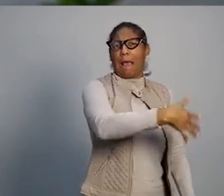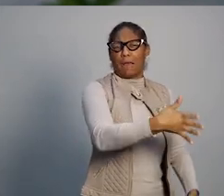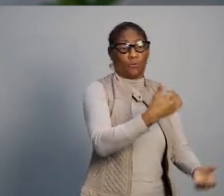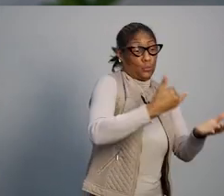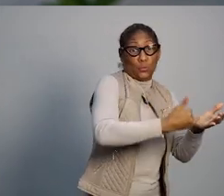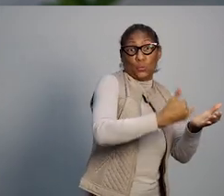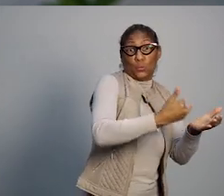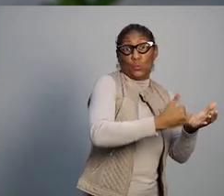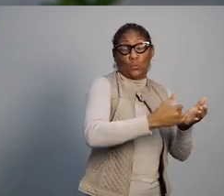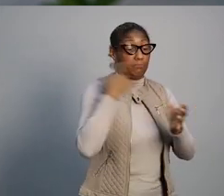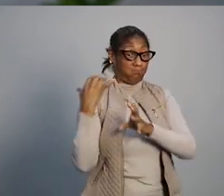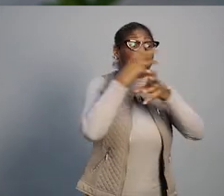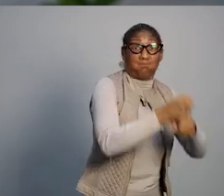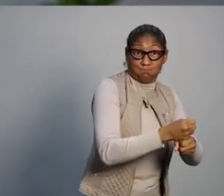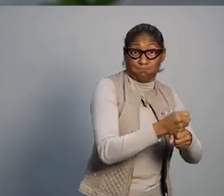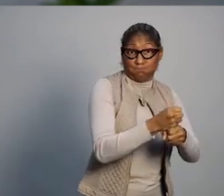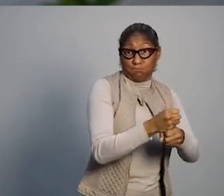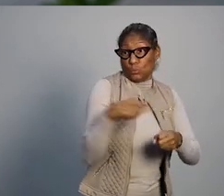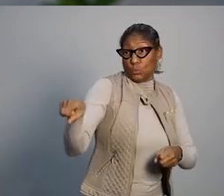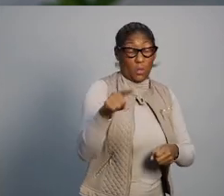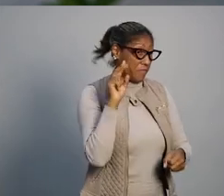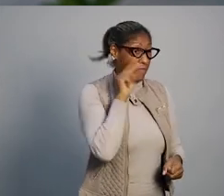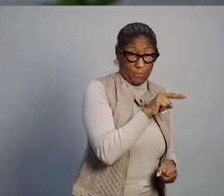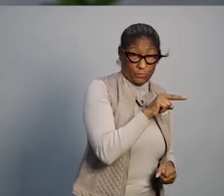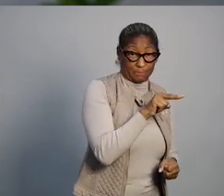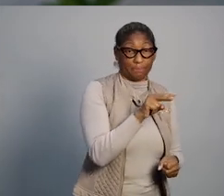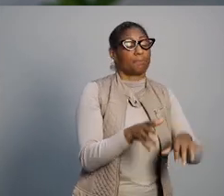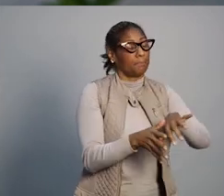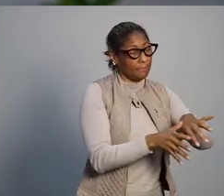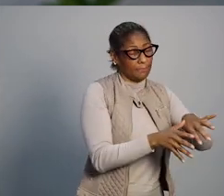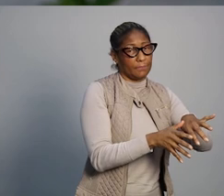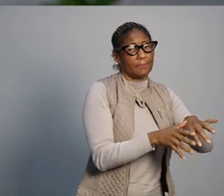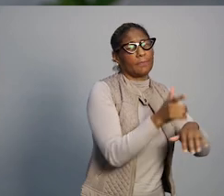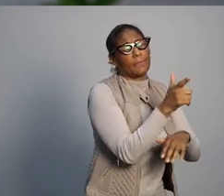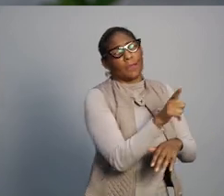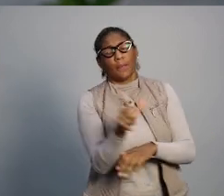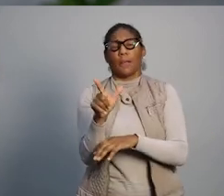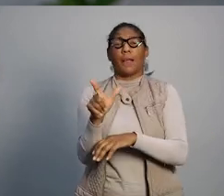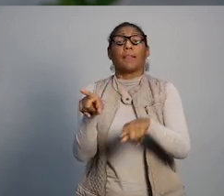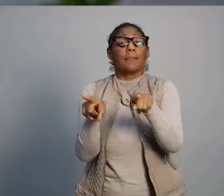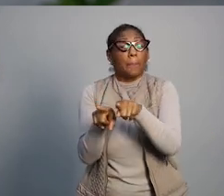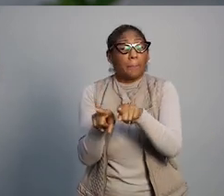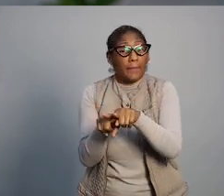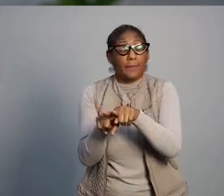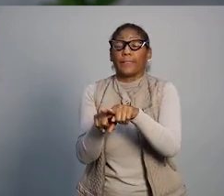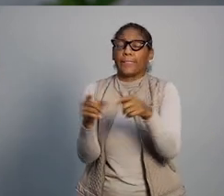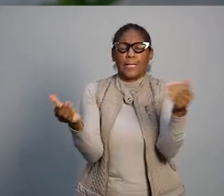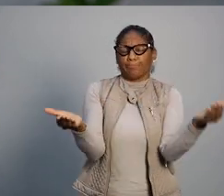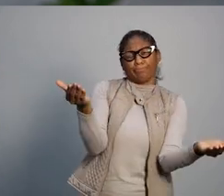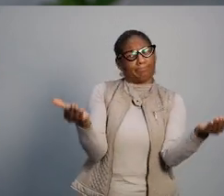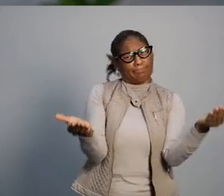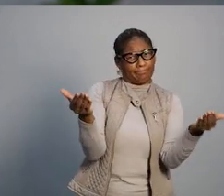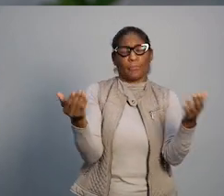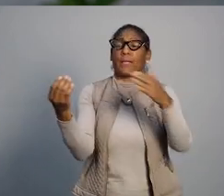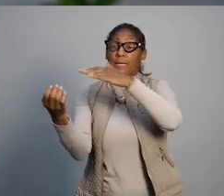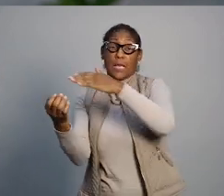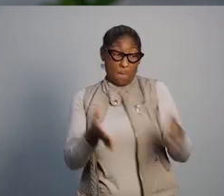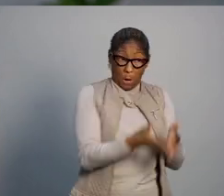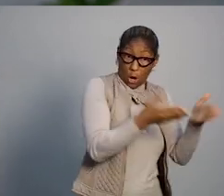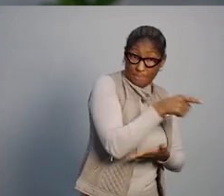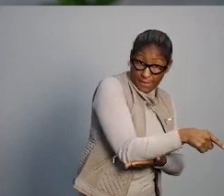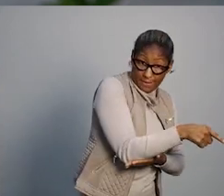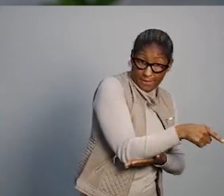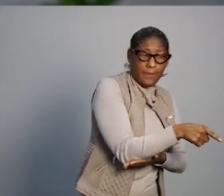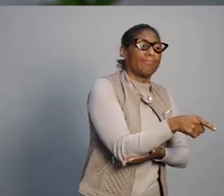vários outros serviços e produtos, a gente viu as alíquotas serem majoradas nos últimos anos. Há também uma enorme